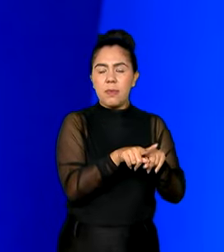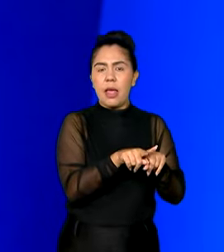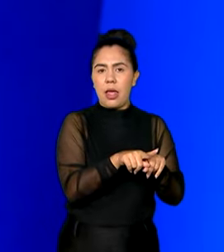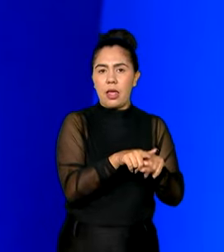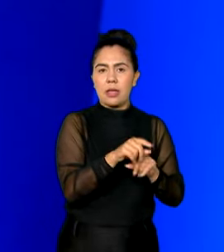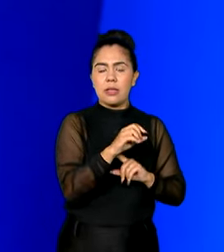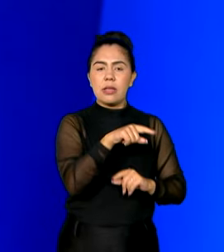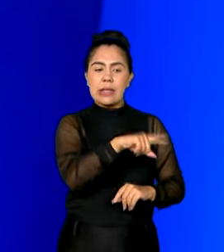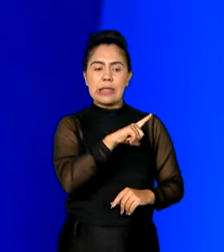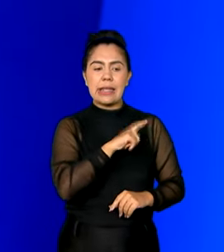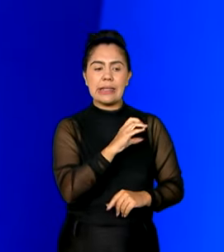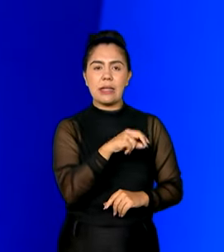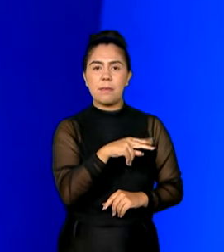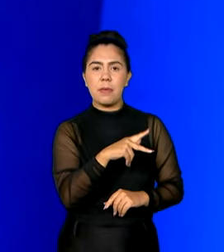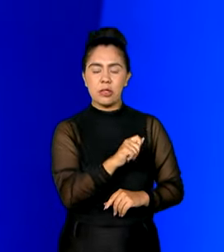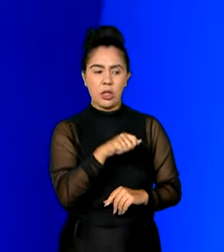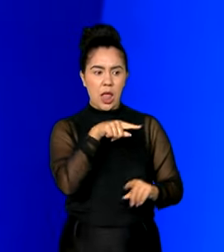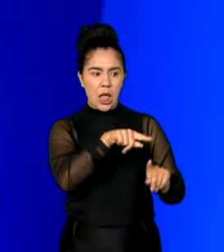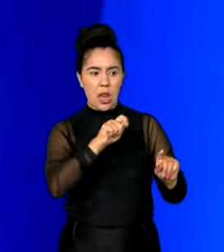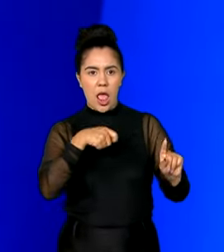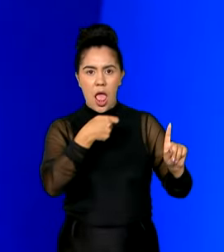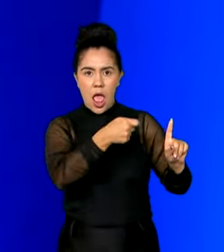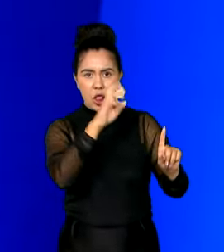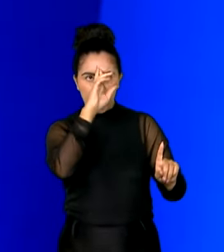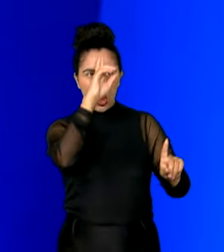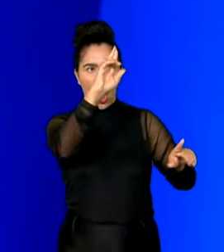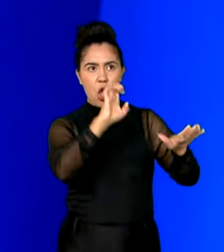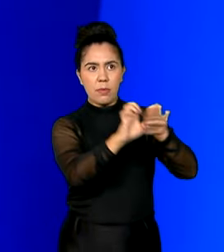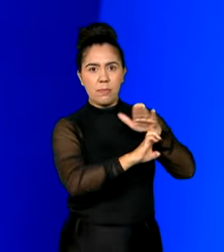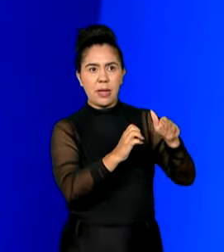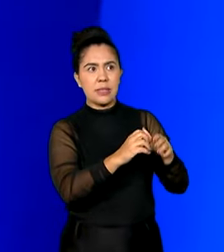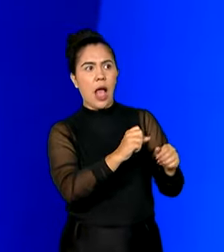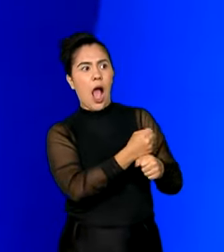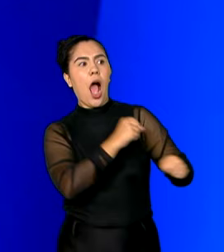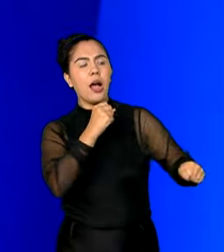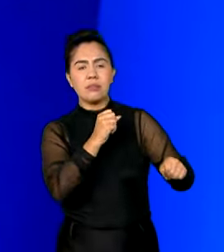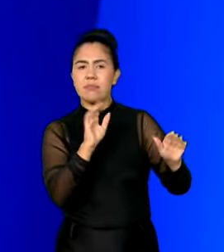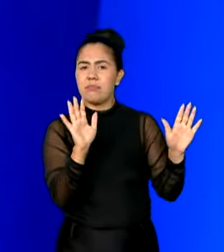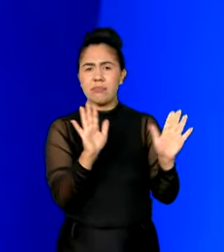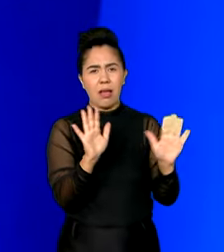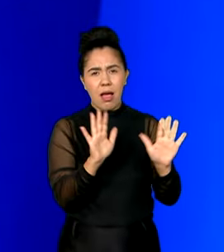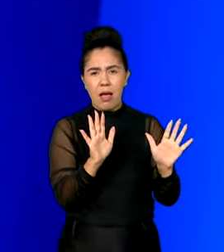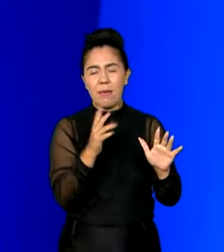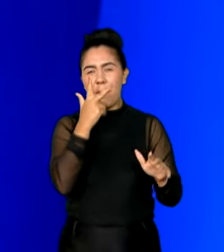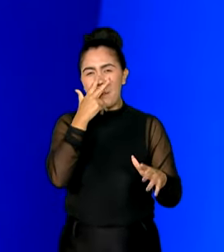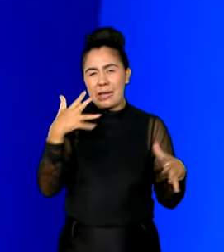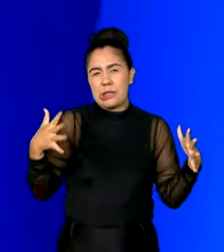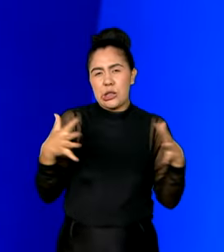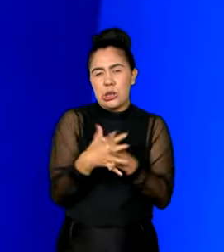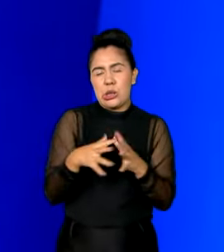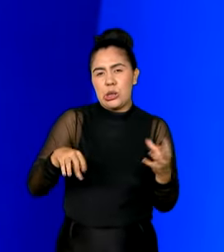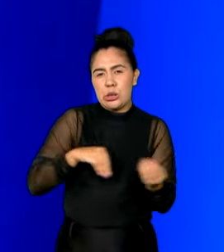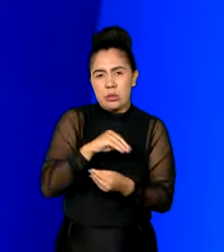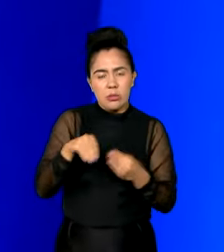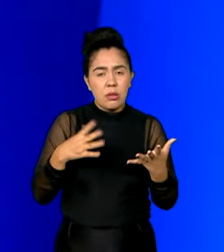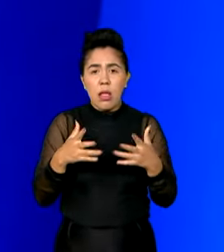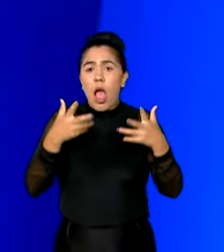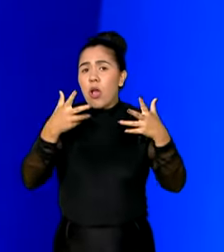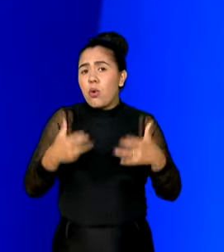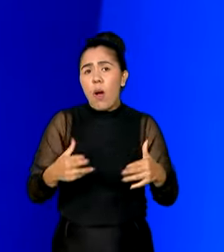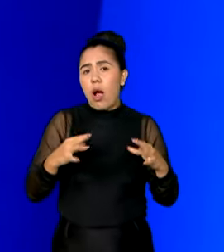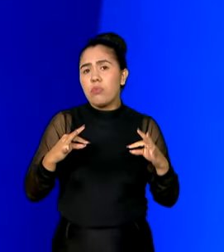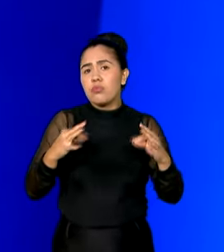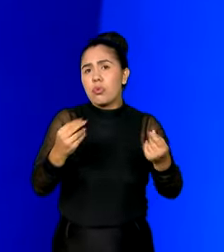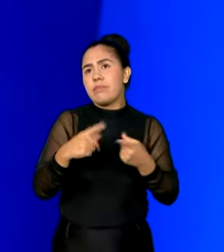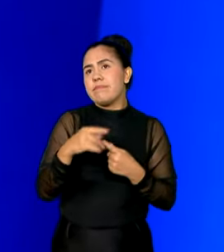uma distância com os seus próprios funcionários. Muitas vezes, ele próprio trabalha na empresa. Como todo mundo, como todo servidor público, como todo advogado,